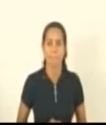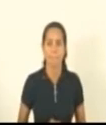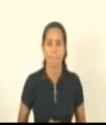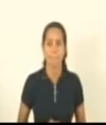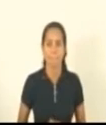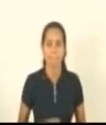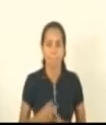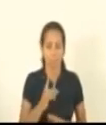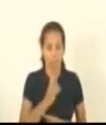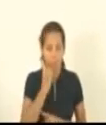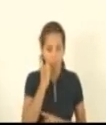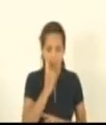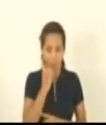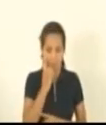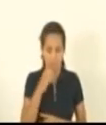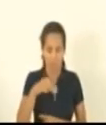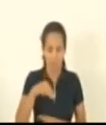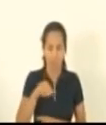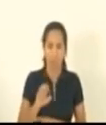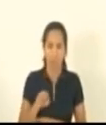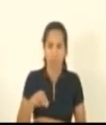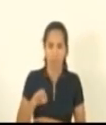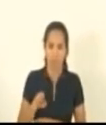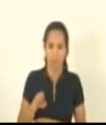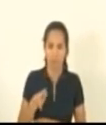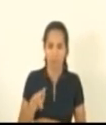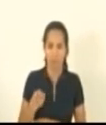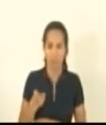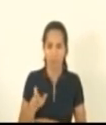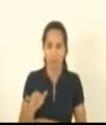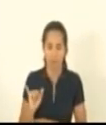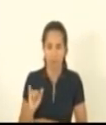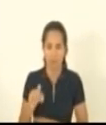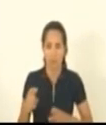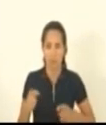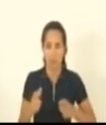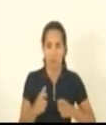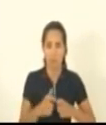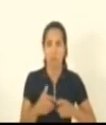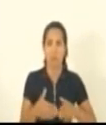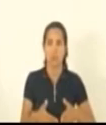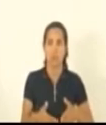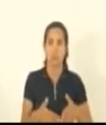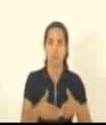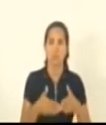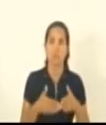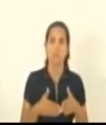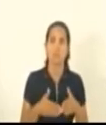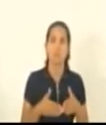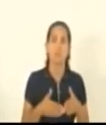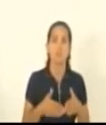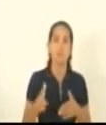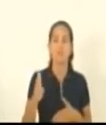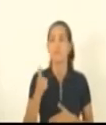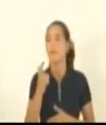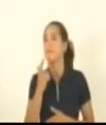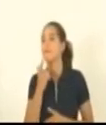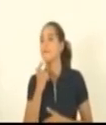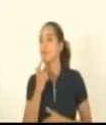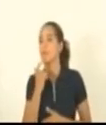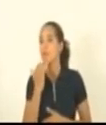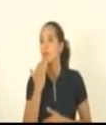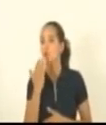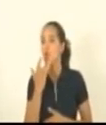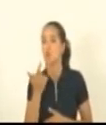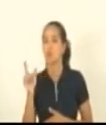O deputado Sérgio Menegheli, ele está de licença médica. Eu não sei se licença fica em vez de vermelho ou outra cor. Só para... a nível